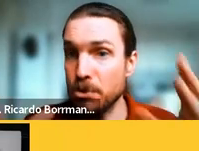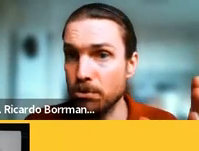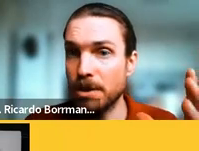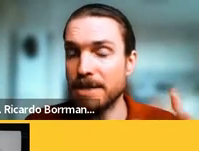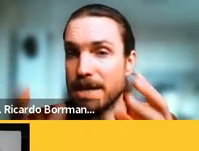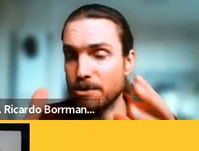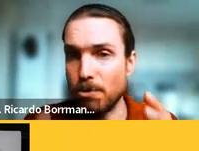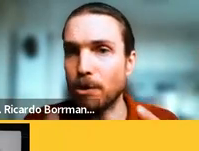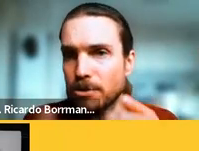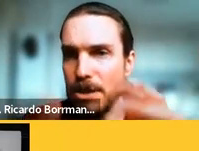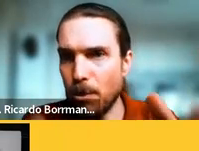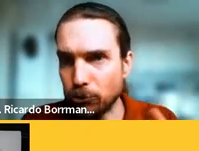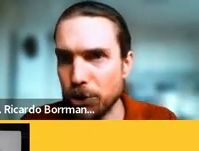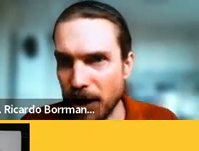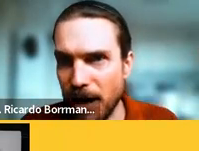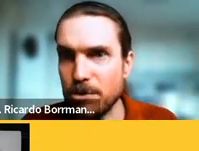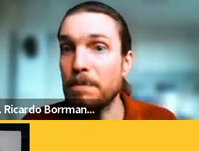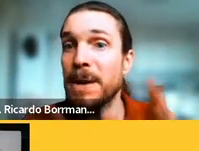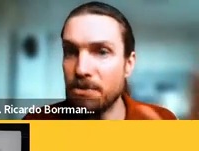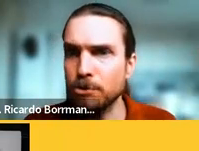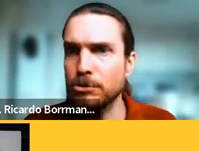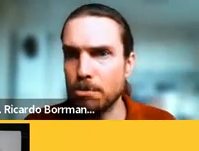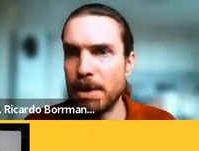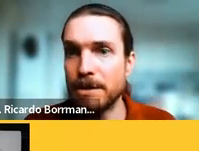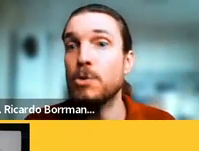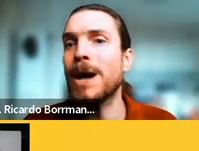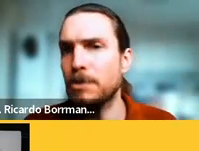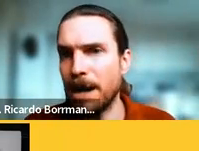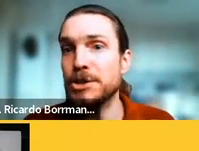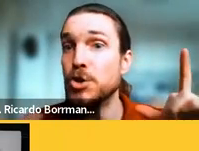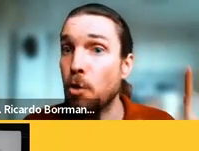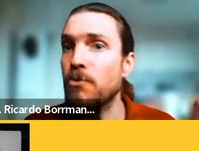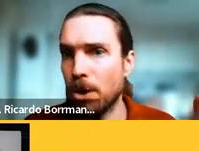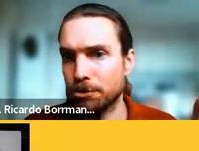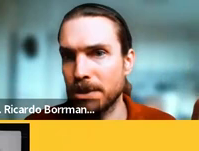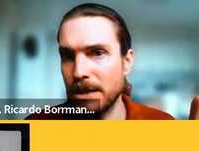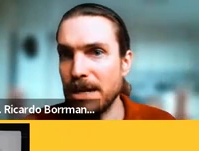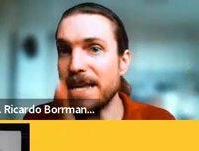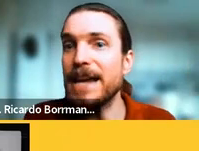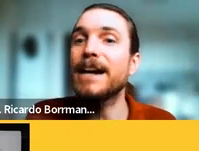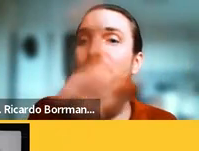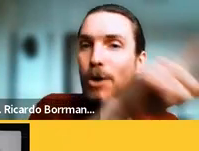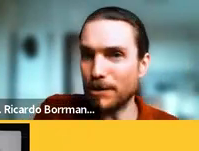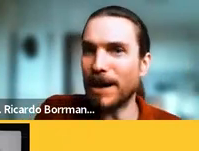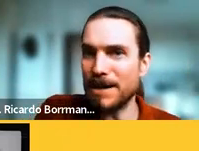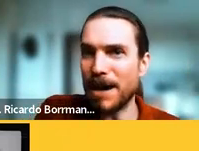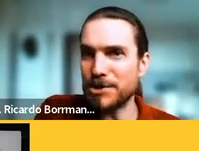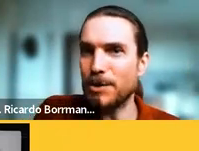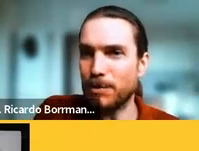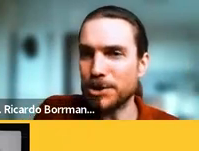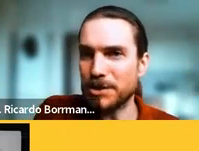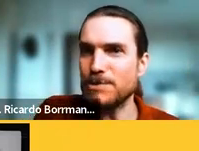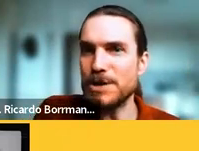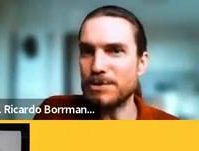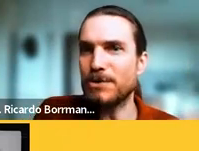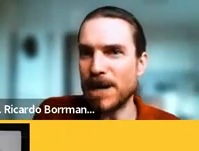perfil quer dizer o autor escreve um perfil do Tobias Barreto de quatro páginas com foto e aí retorno àquela imagem